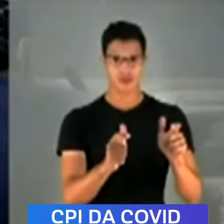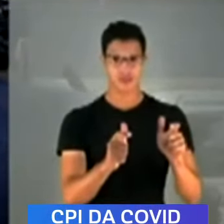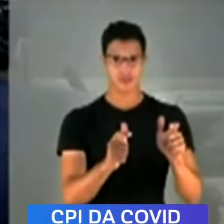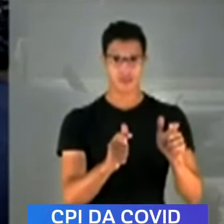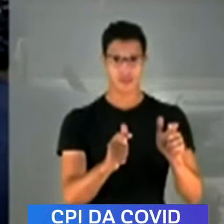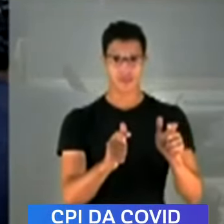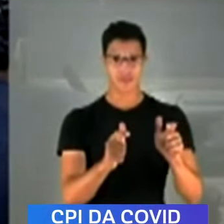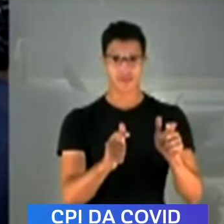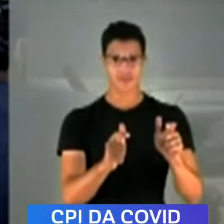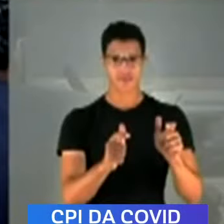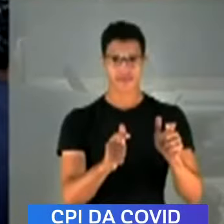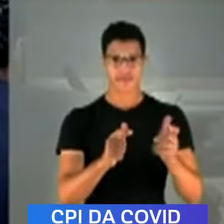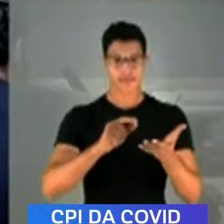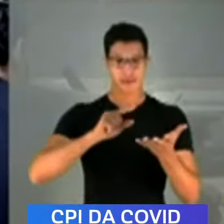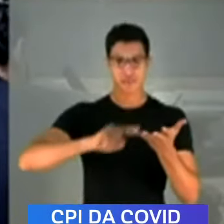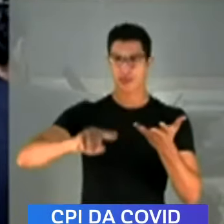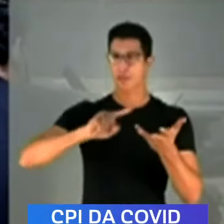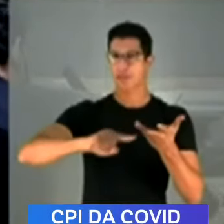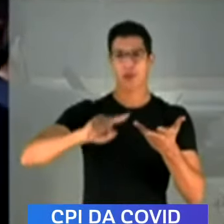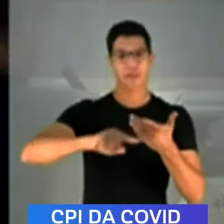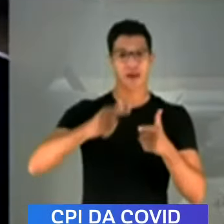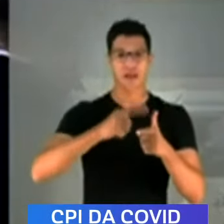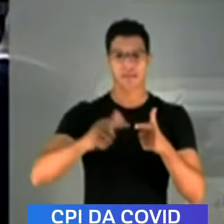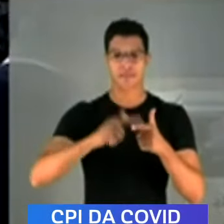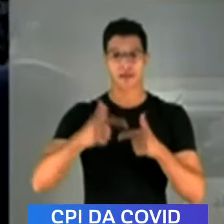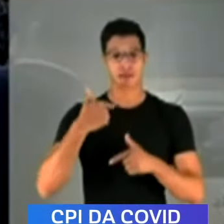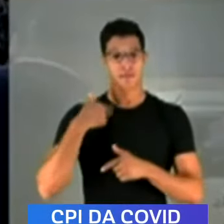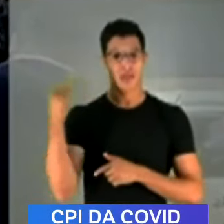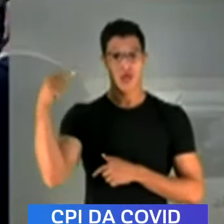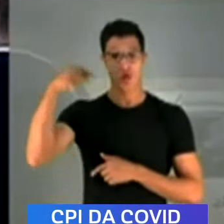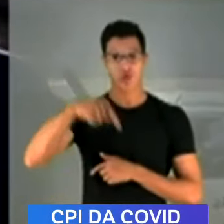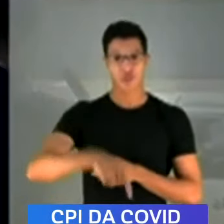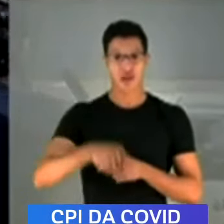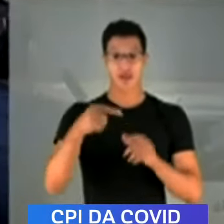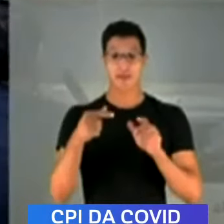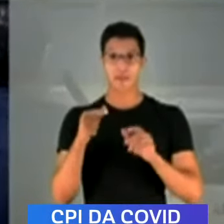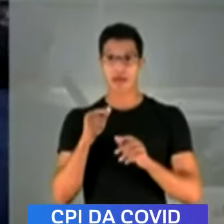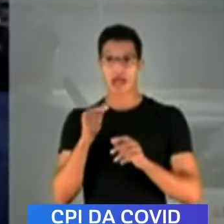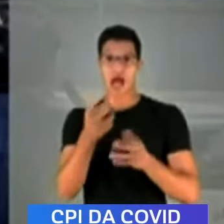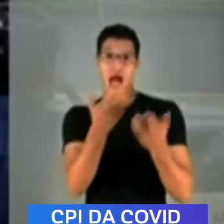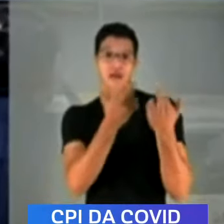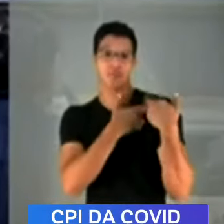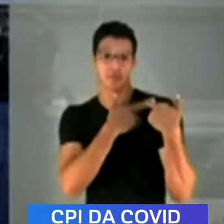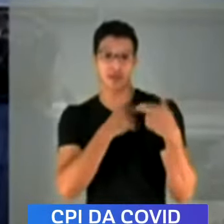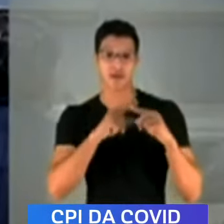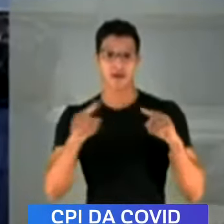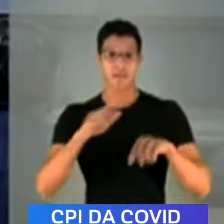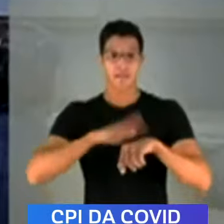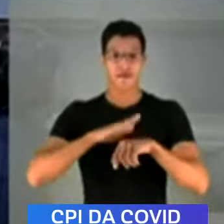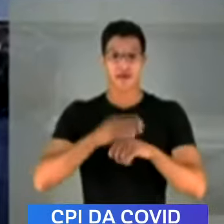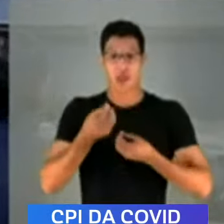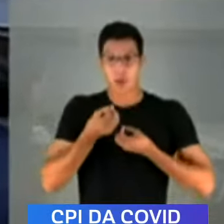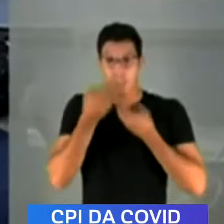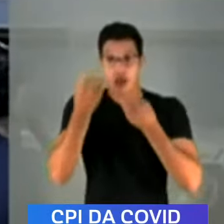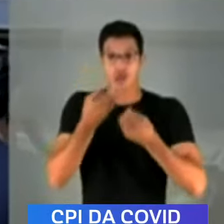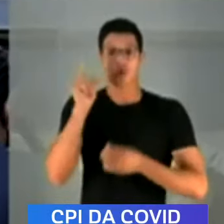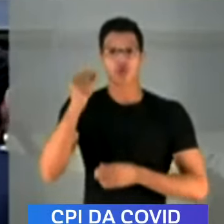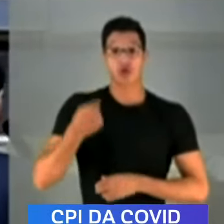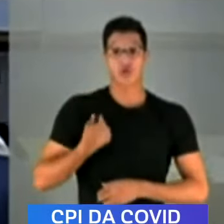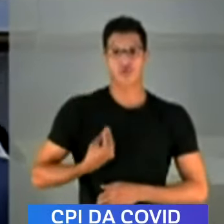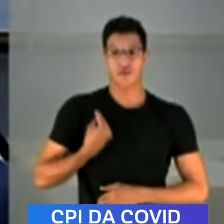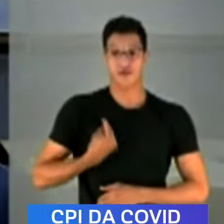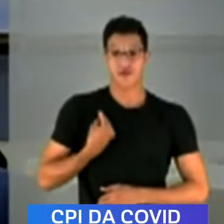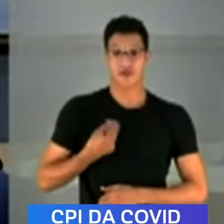Senador, foram muitos problemas. Eu não vim aqui para apurar as responsabilidades, mas para fazer o relato do que eu vivi.